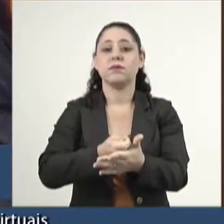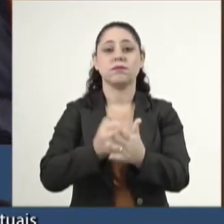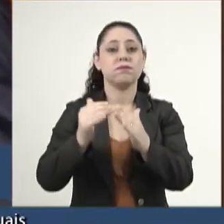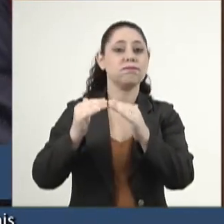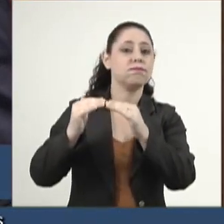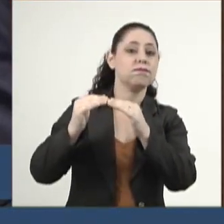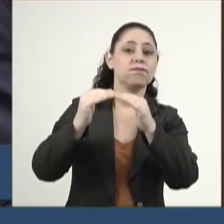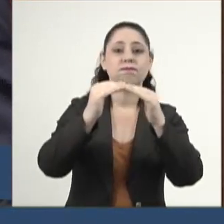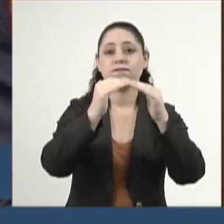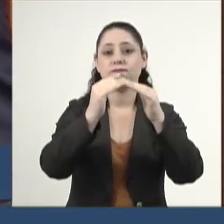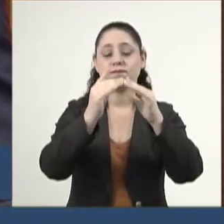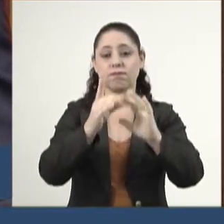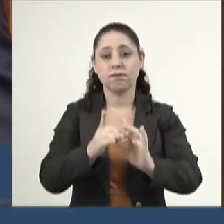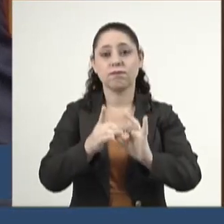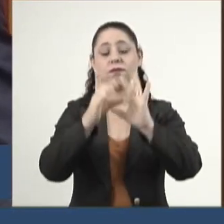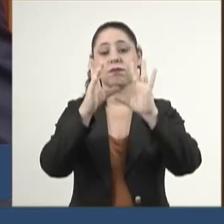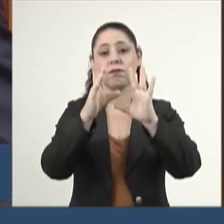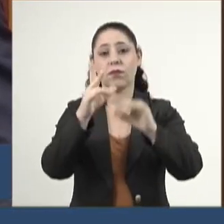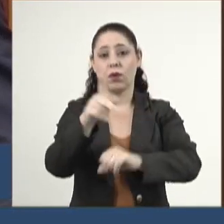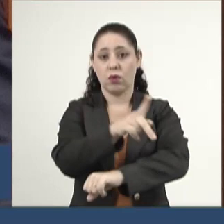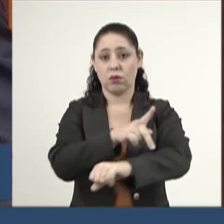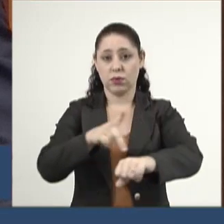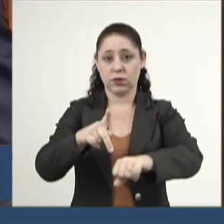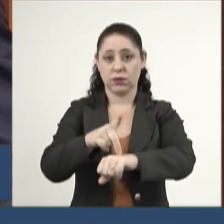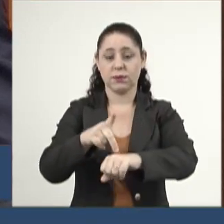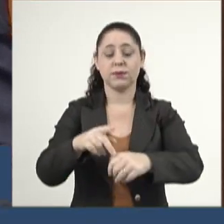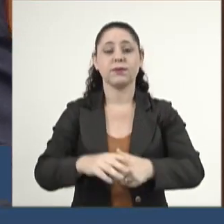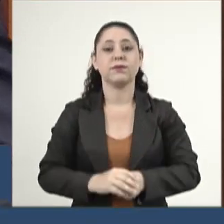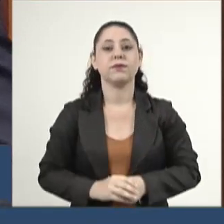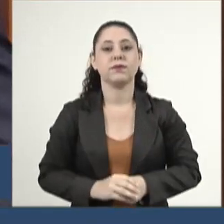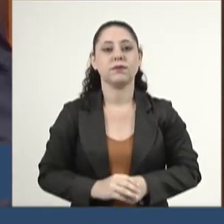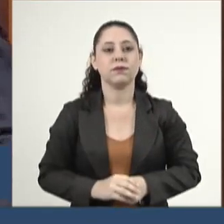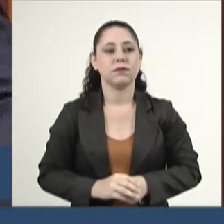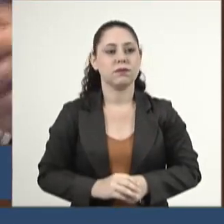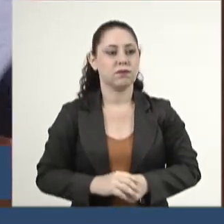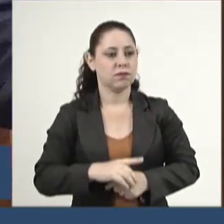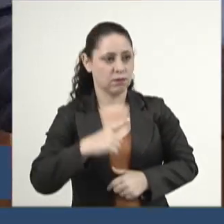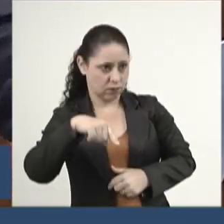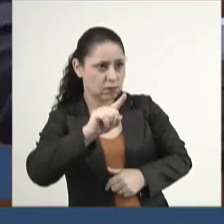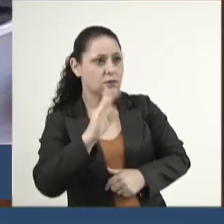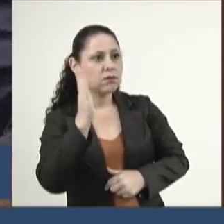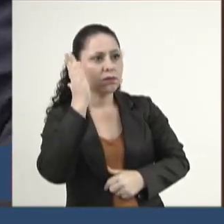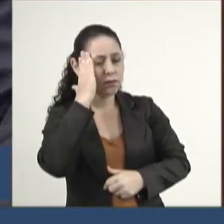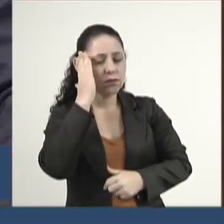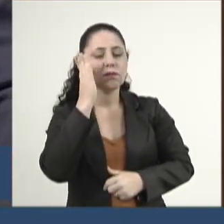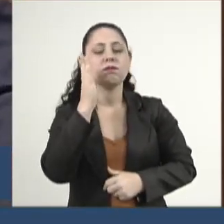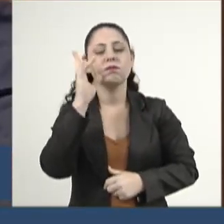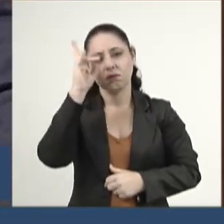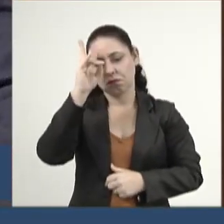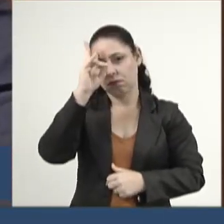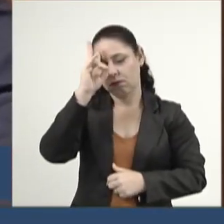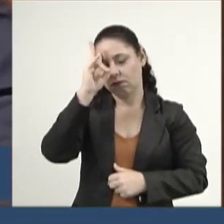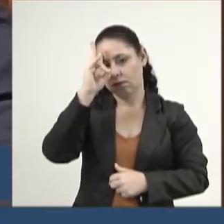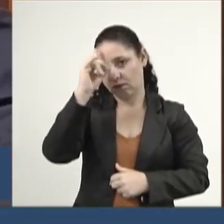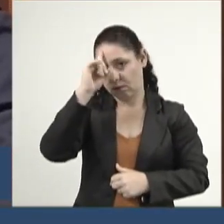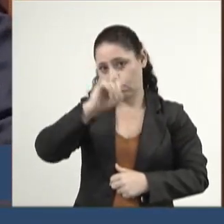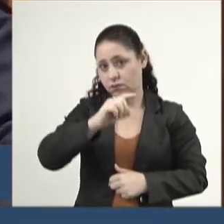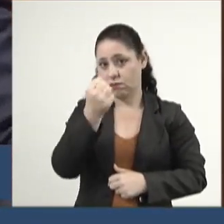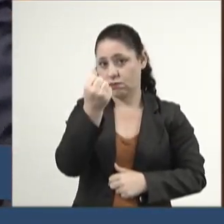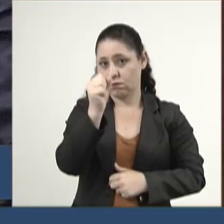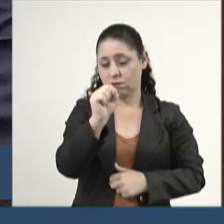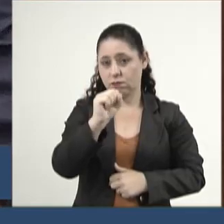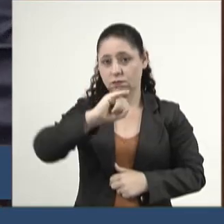democracia nesse país. Todos se lembram, e nós comemoramos agora no dia 8 de